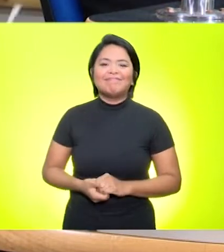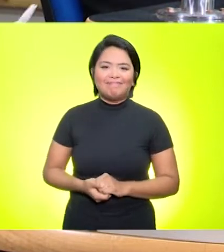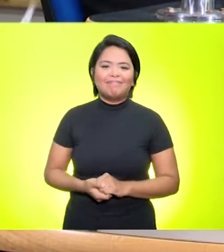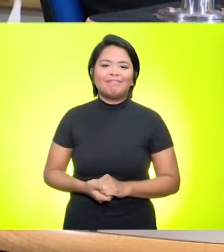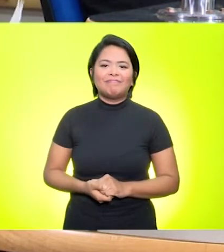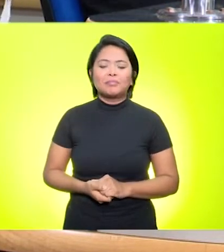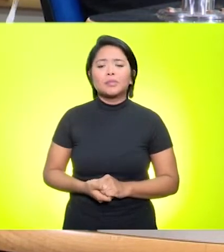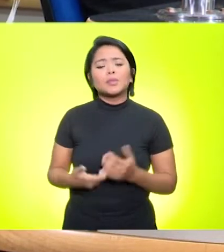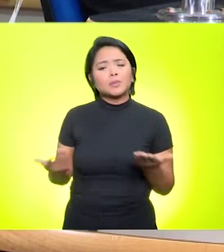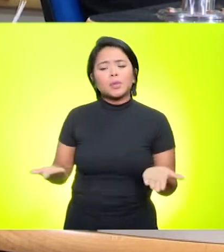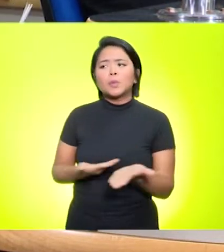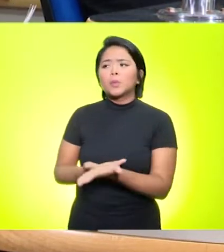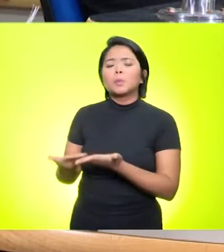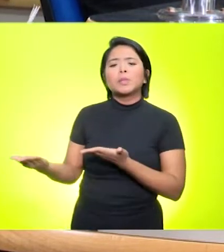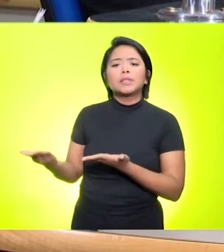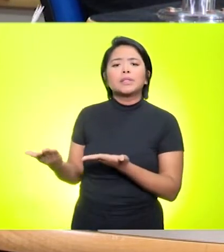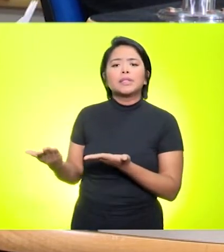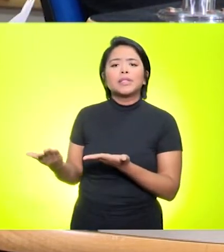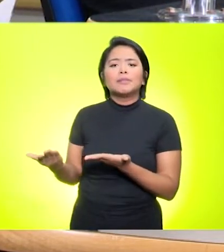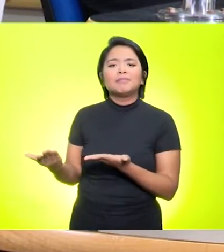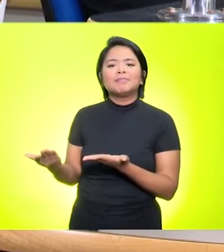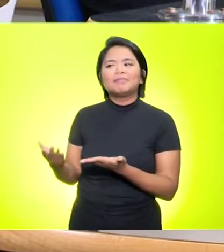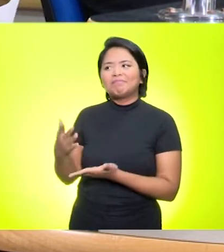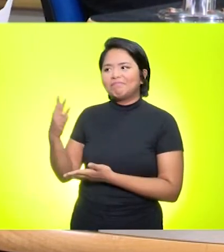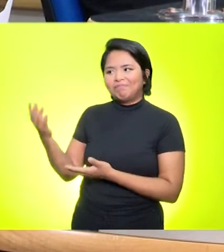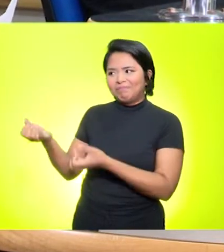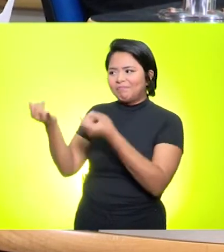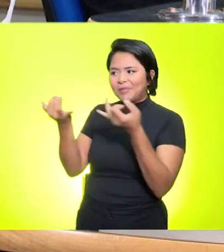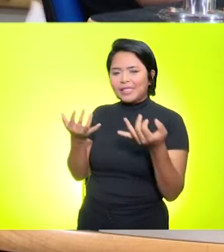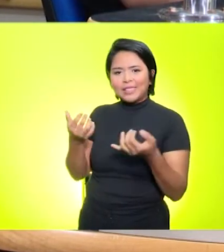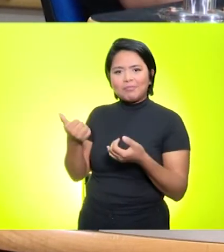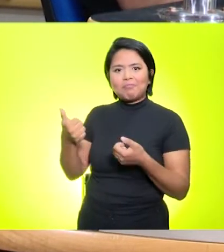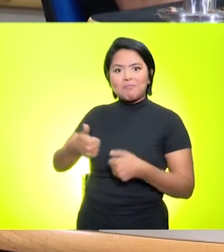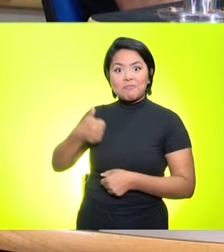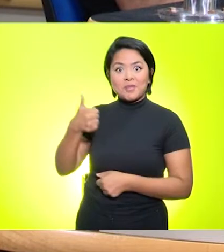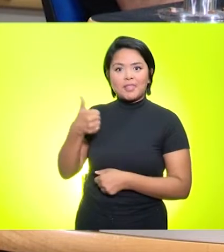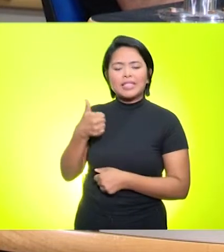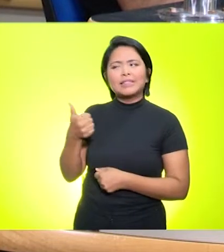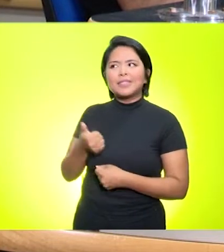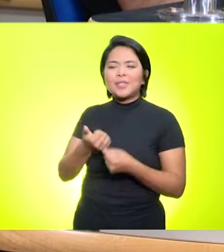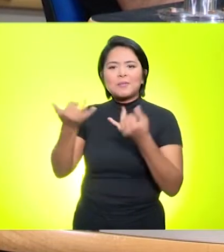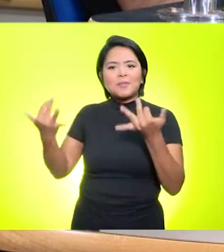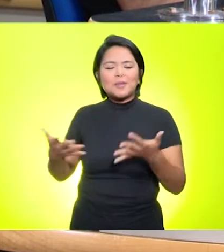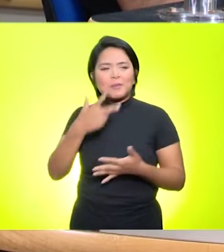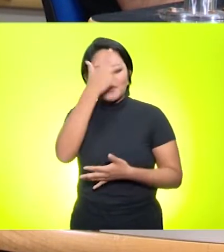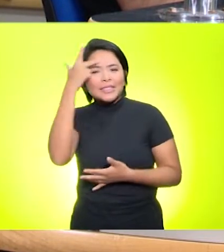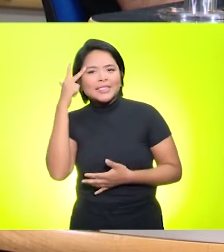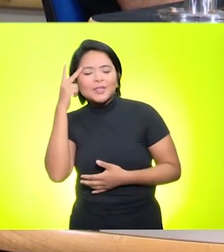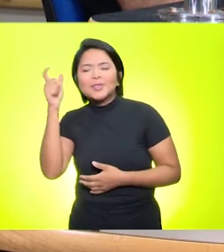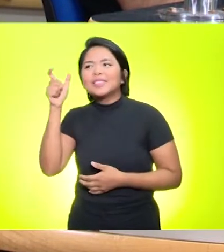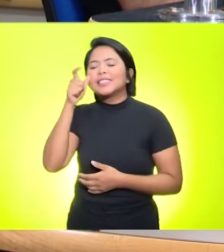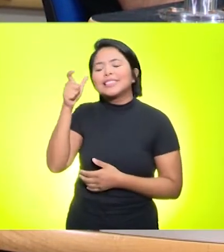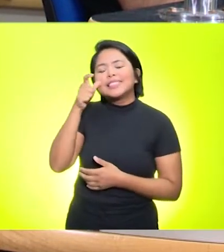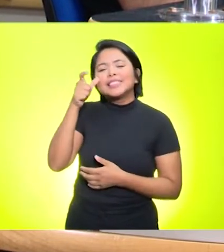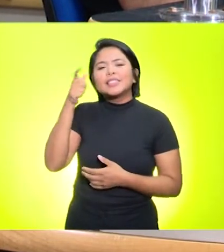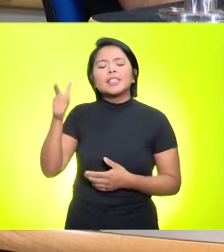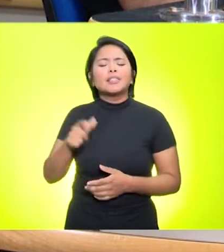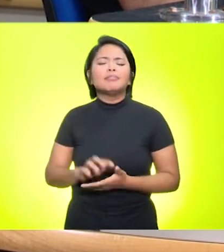Então, vamos começar com o anfitrião. Explique aqui para os nossos ouvintes